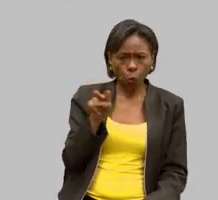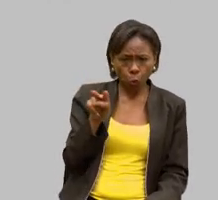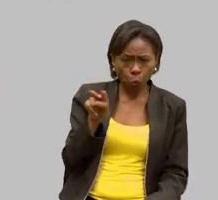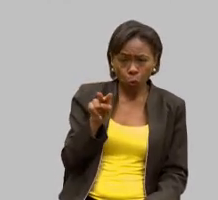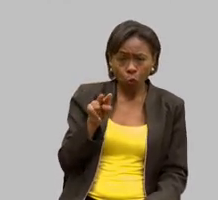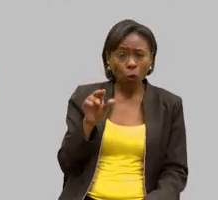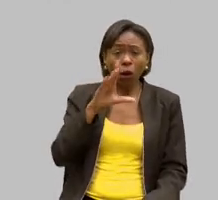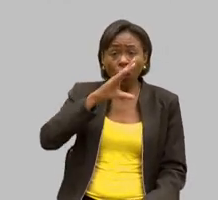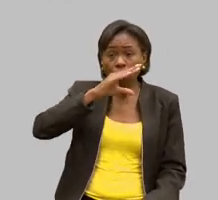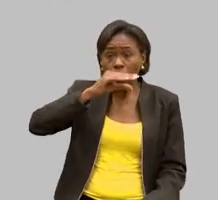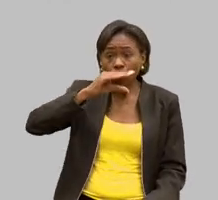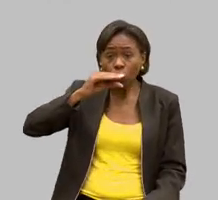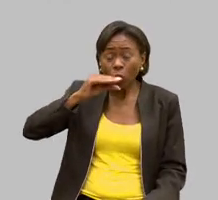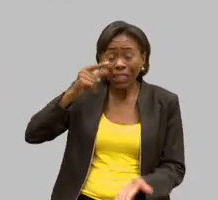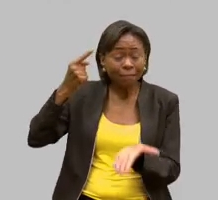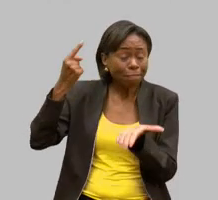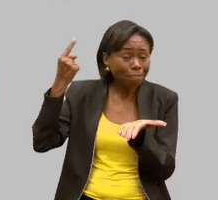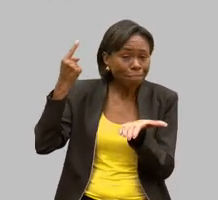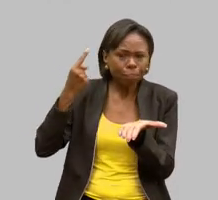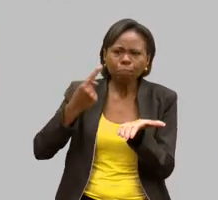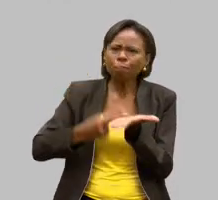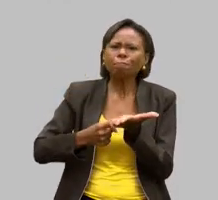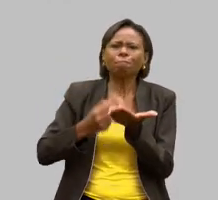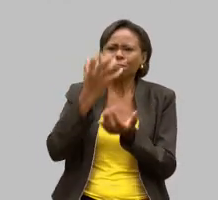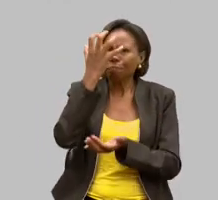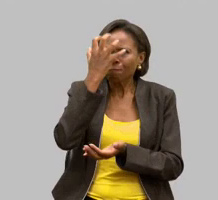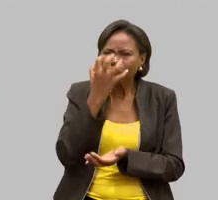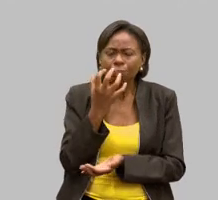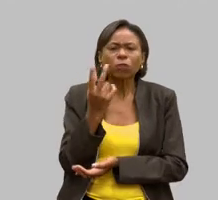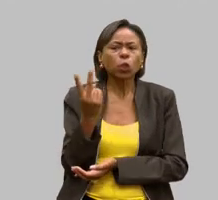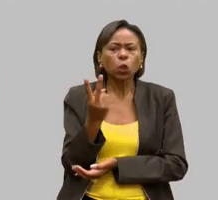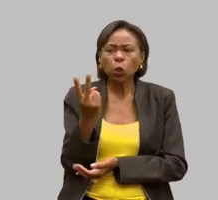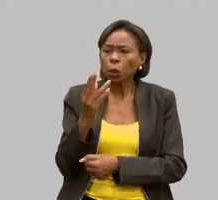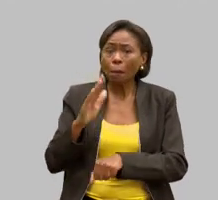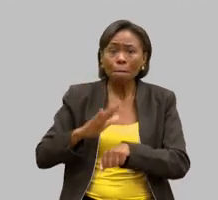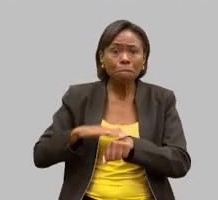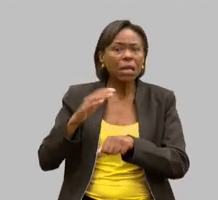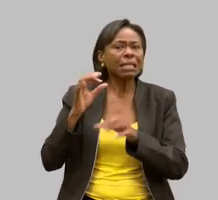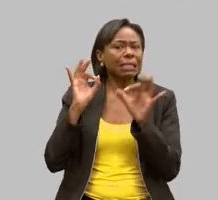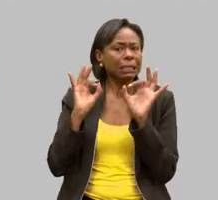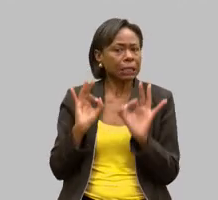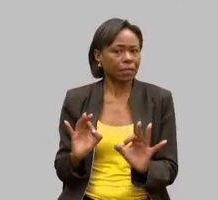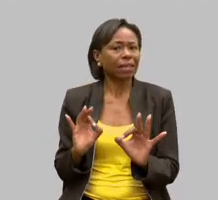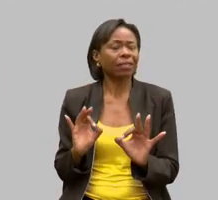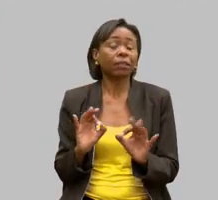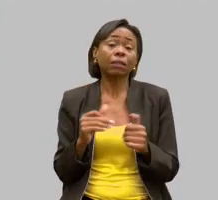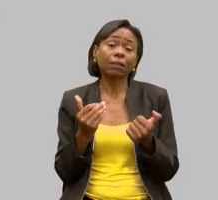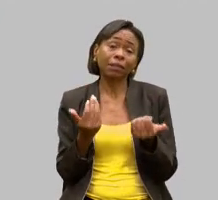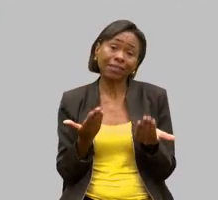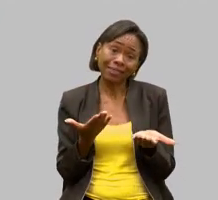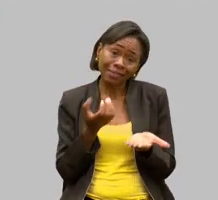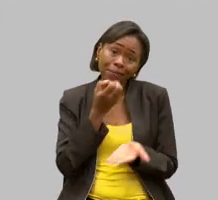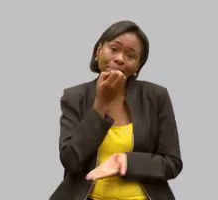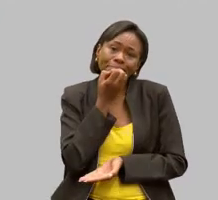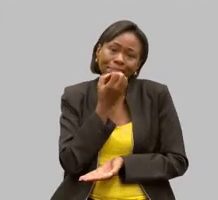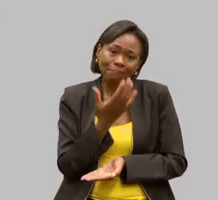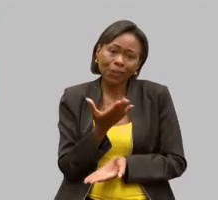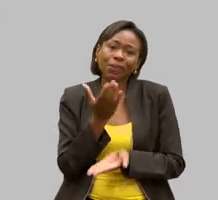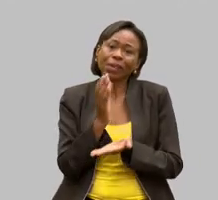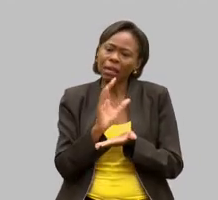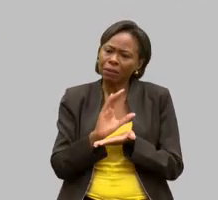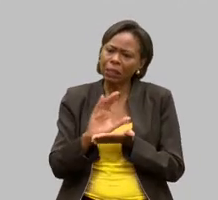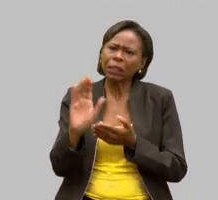compromisso com o restaurante, são esses dois aí. Então, realmente, vale a pena você investir, e a pessoa não pode desanimar.